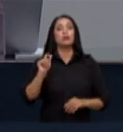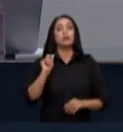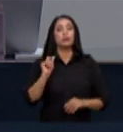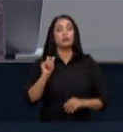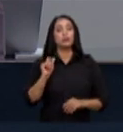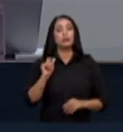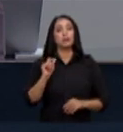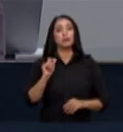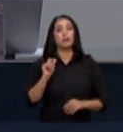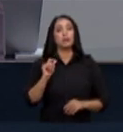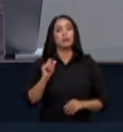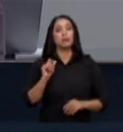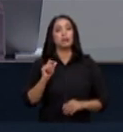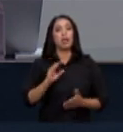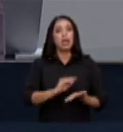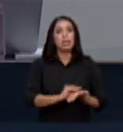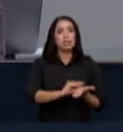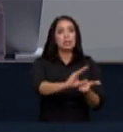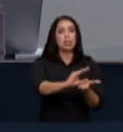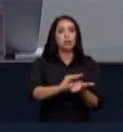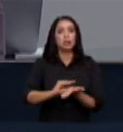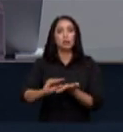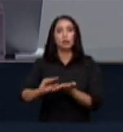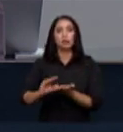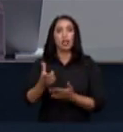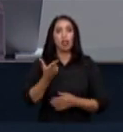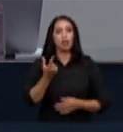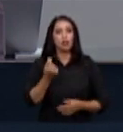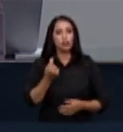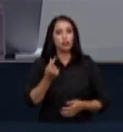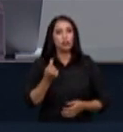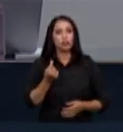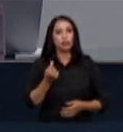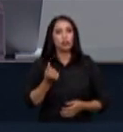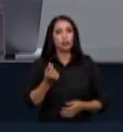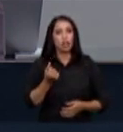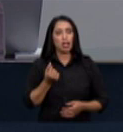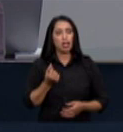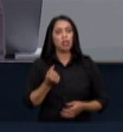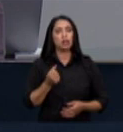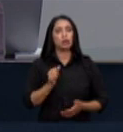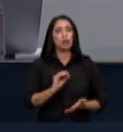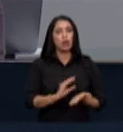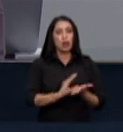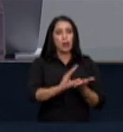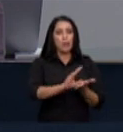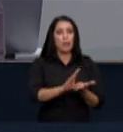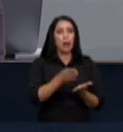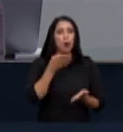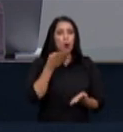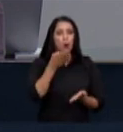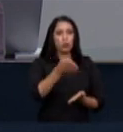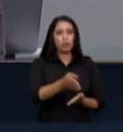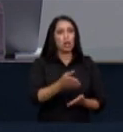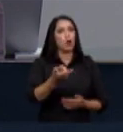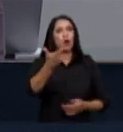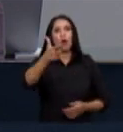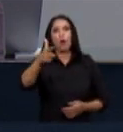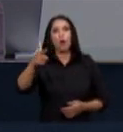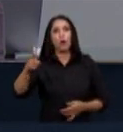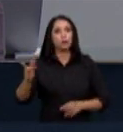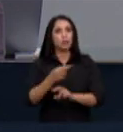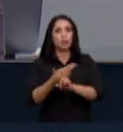esses recursos são destinados é um dinheiro vinculado carimbado que não pode ser utilizado para outros